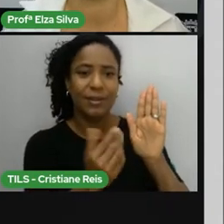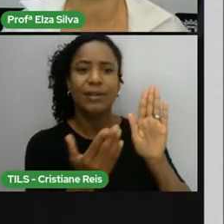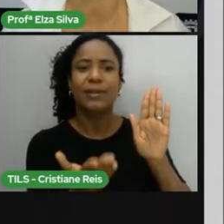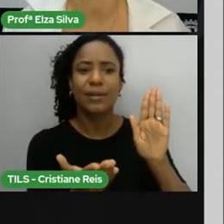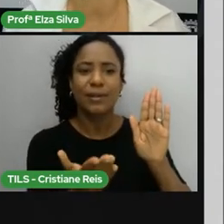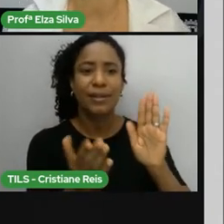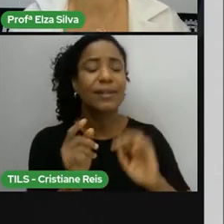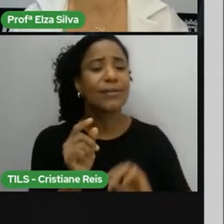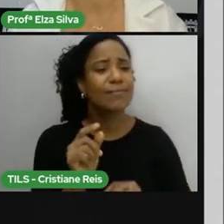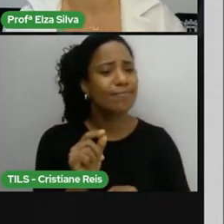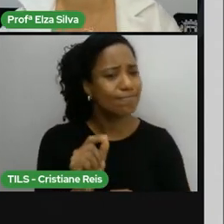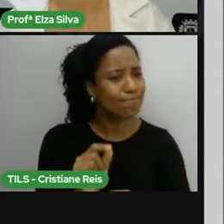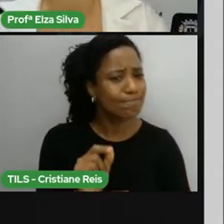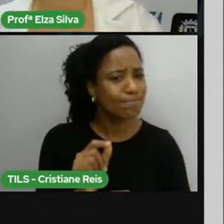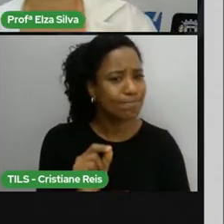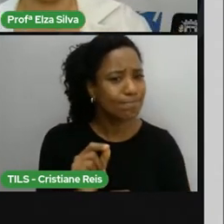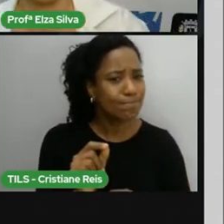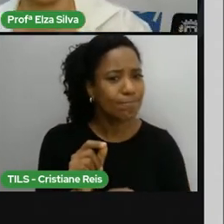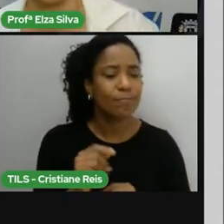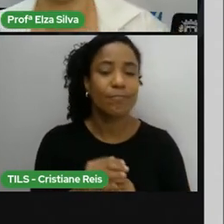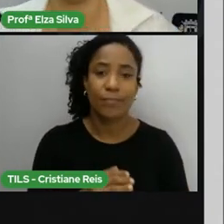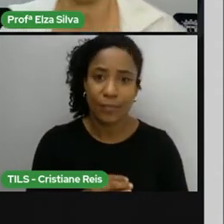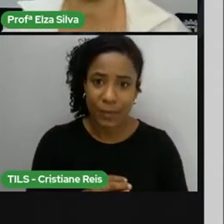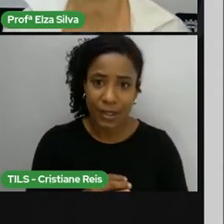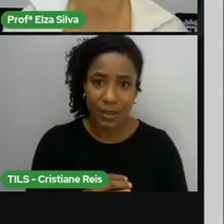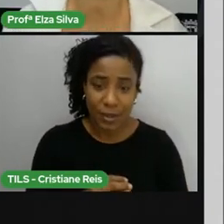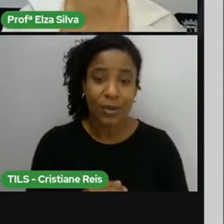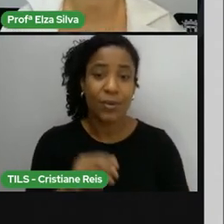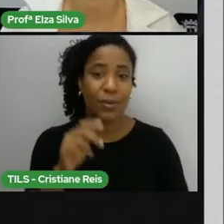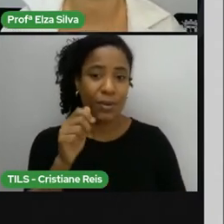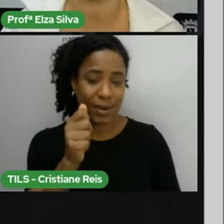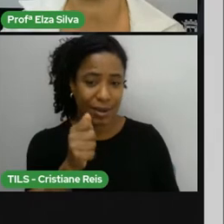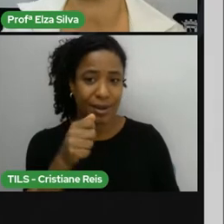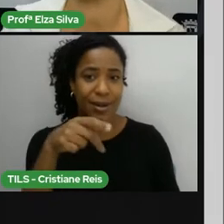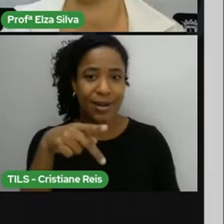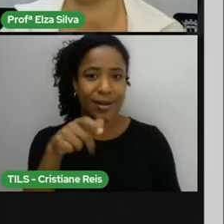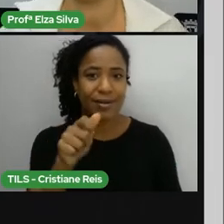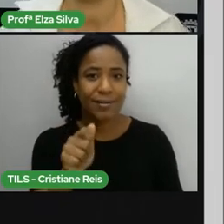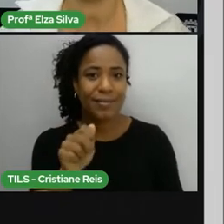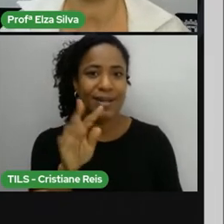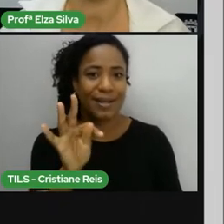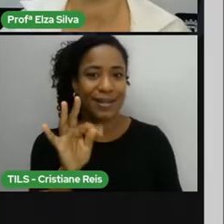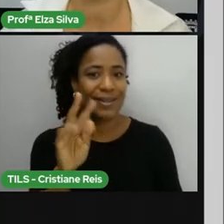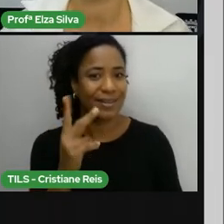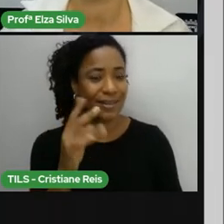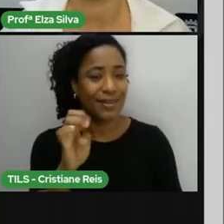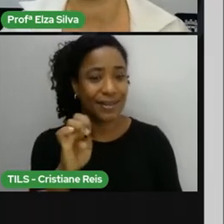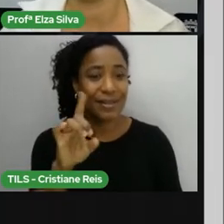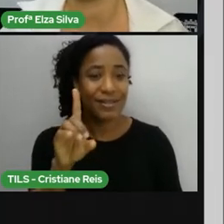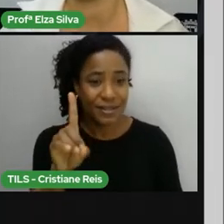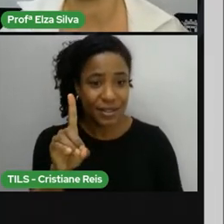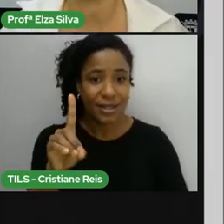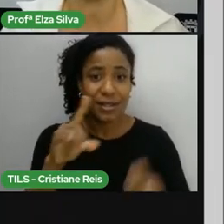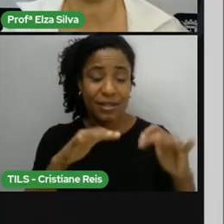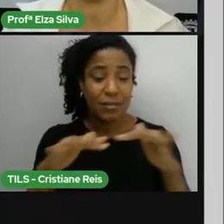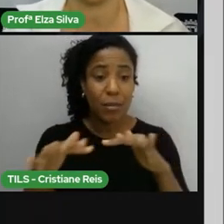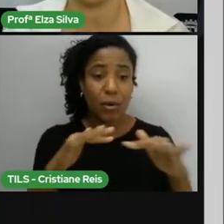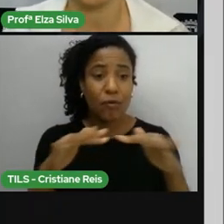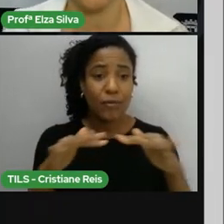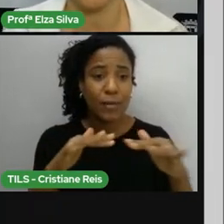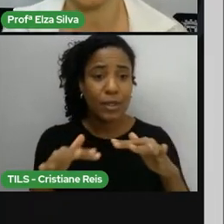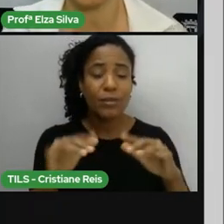Então, na verdade, o apartheid, este movimento, ele diz respeito a uma